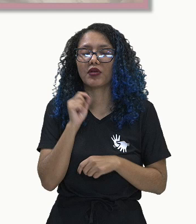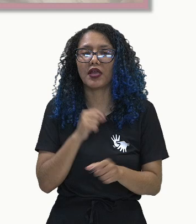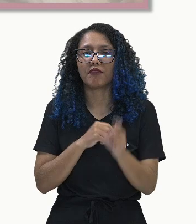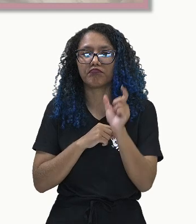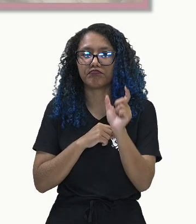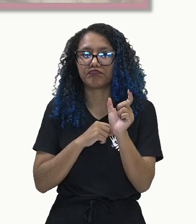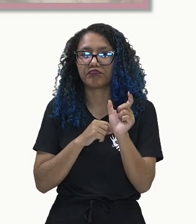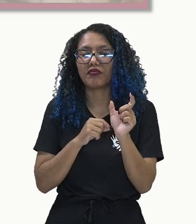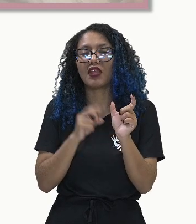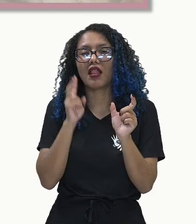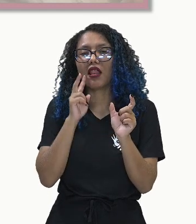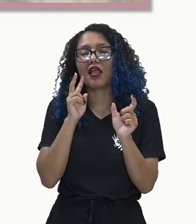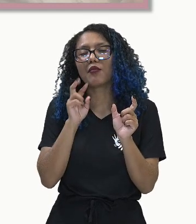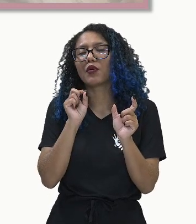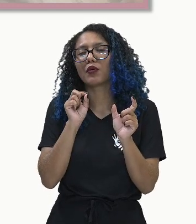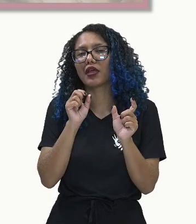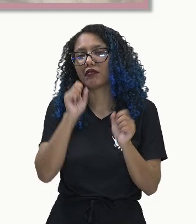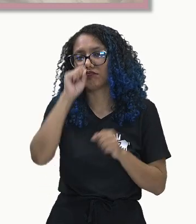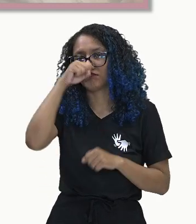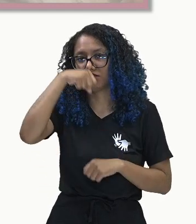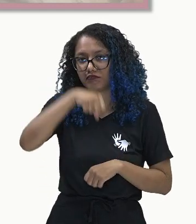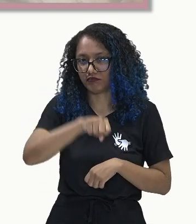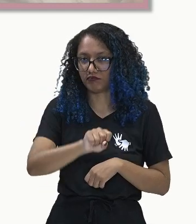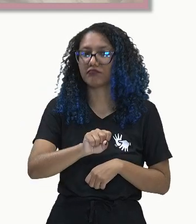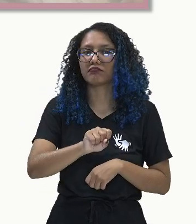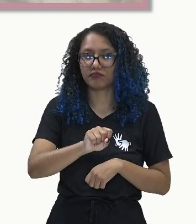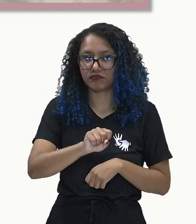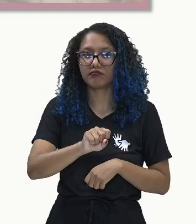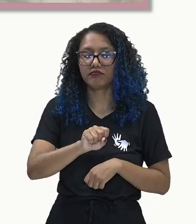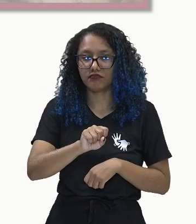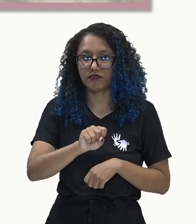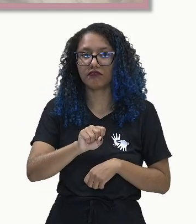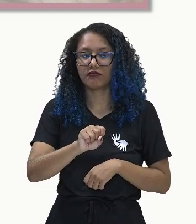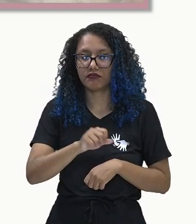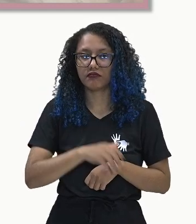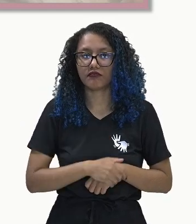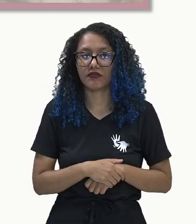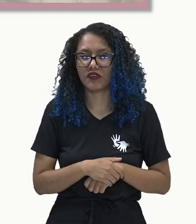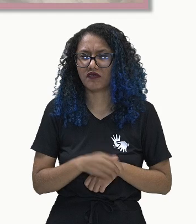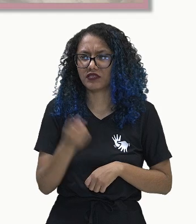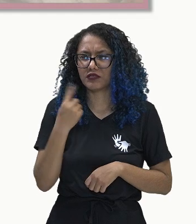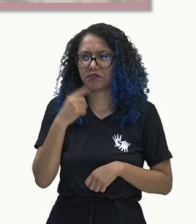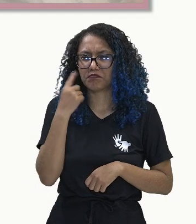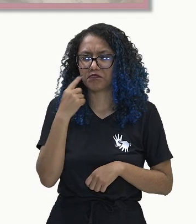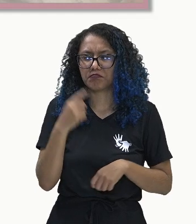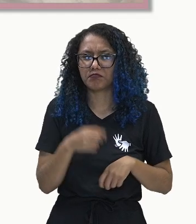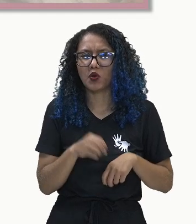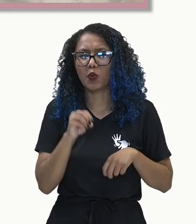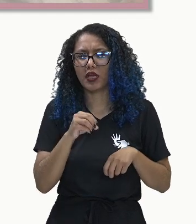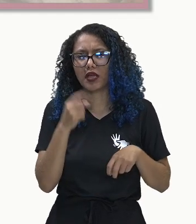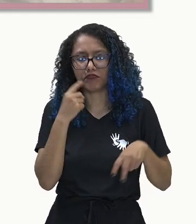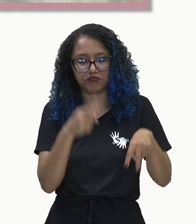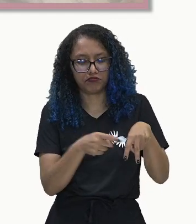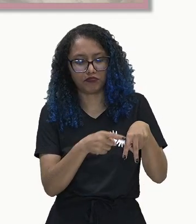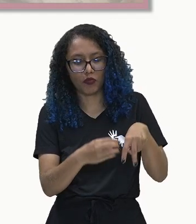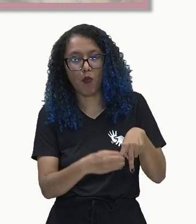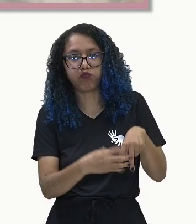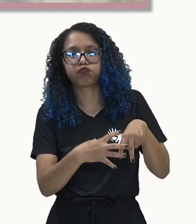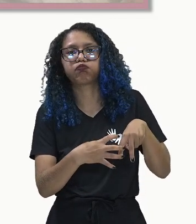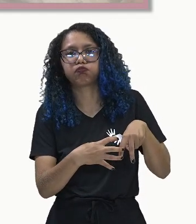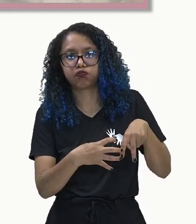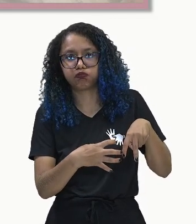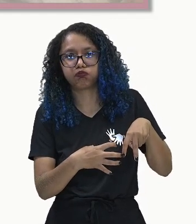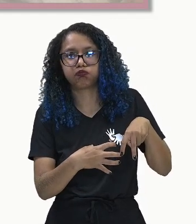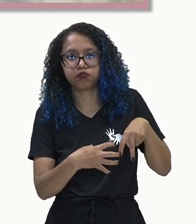elefante, né? Se vocês observarem, tem um membro inferior muito inchado, como se